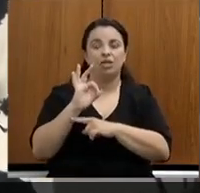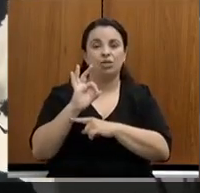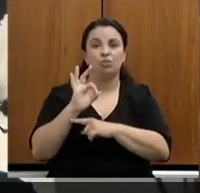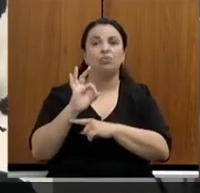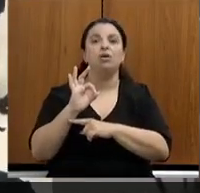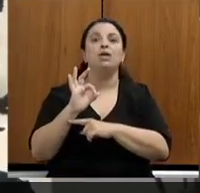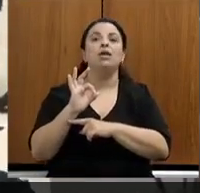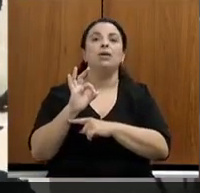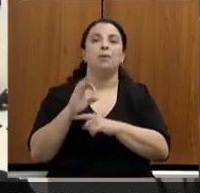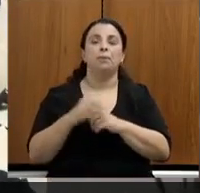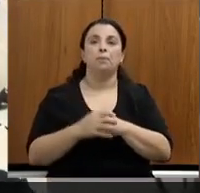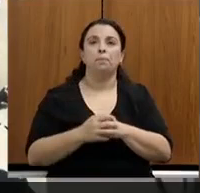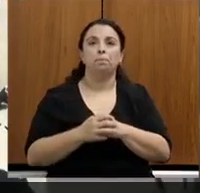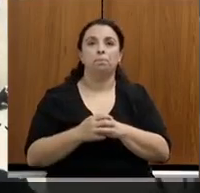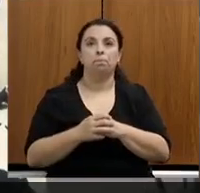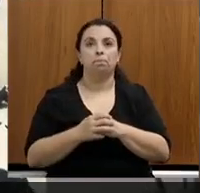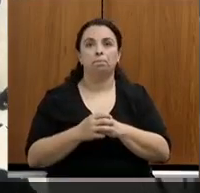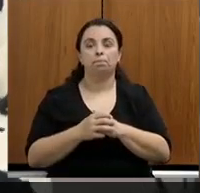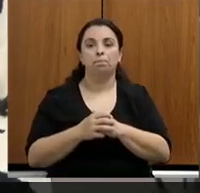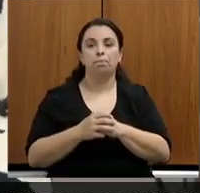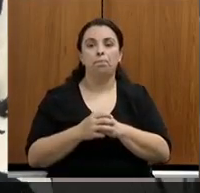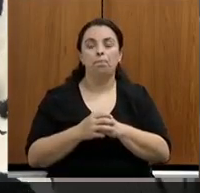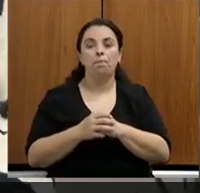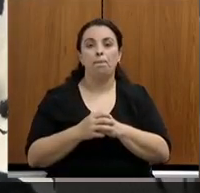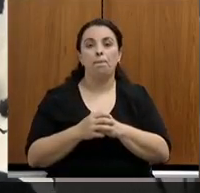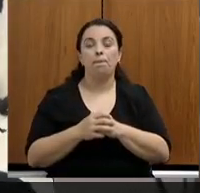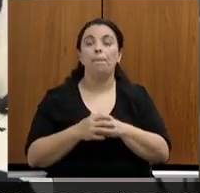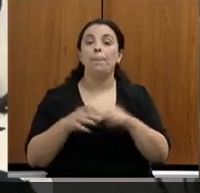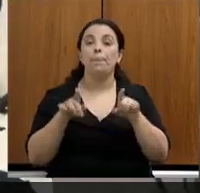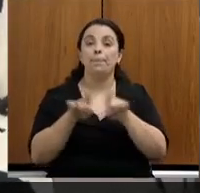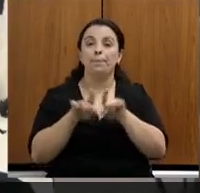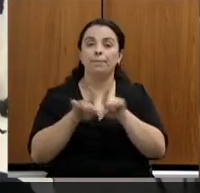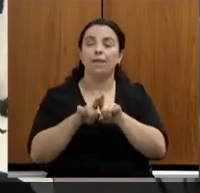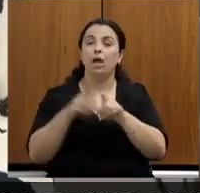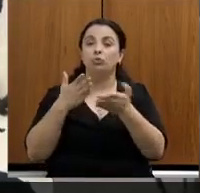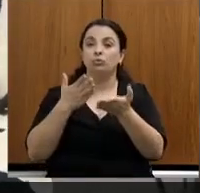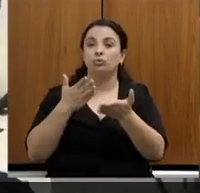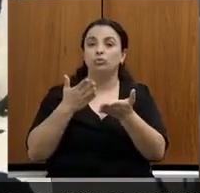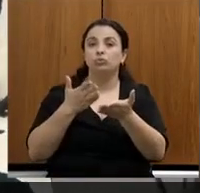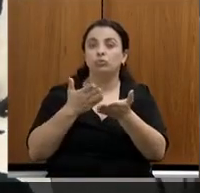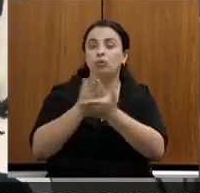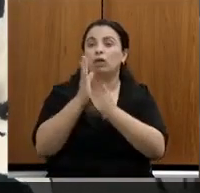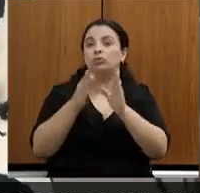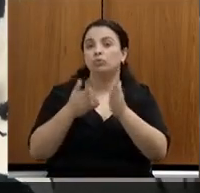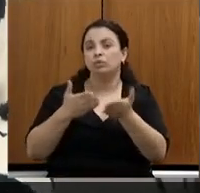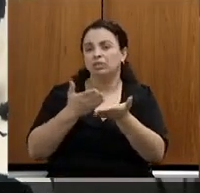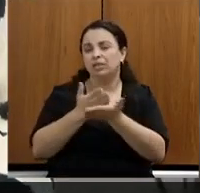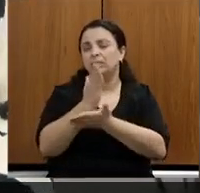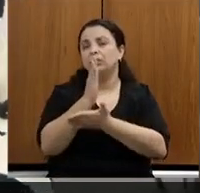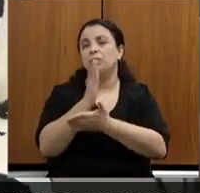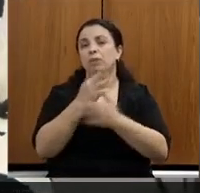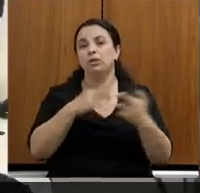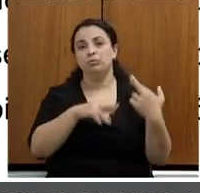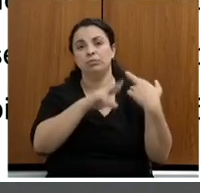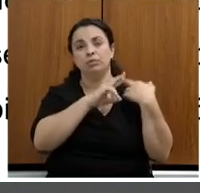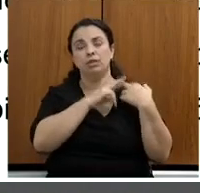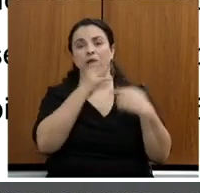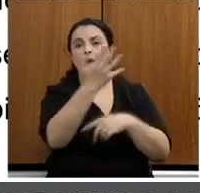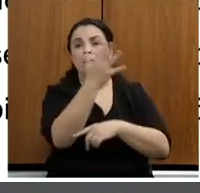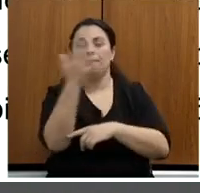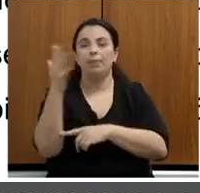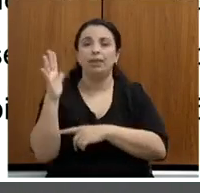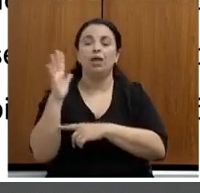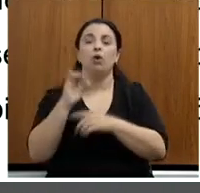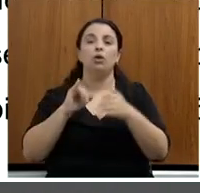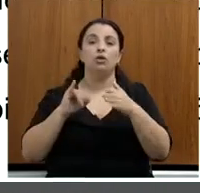2018. Por favor. Da mesma forma, autorização para intervenção ambiental, responsabilidade do Instituto Estadual de Florestas.